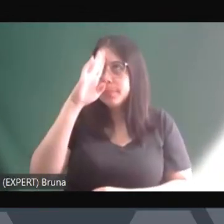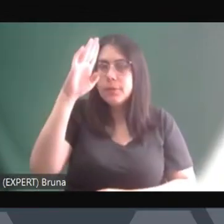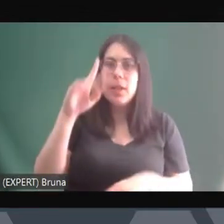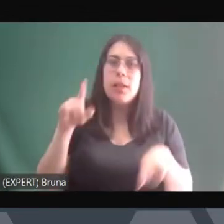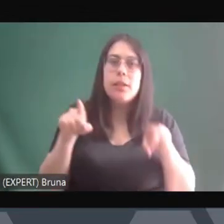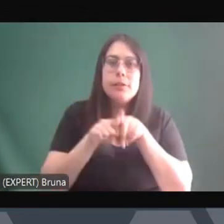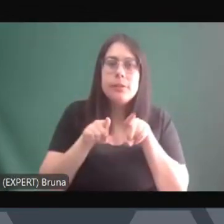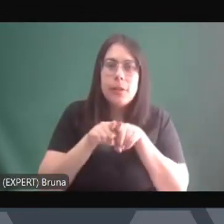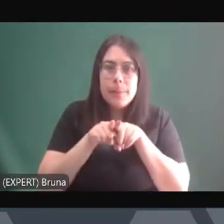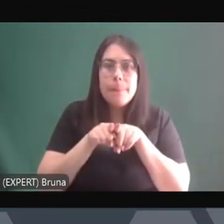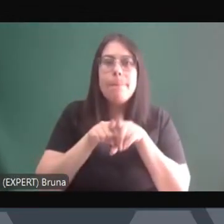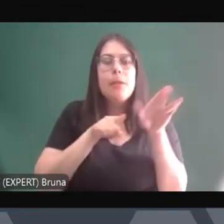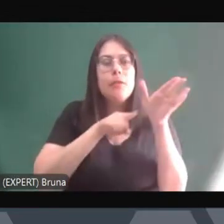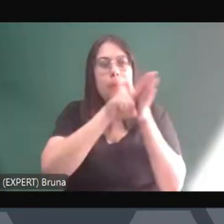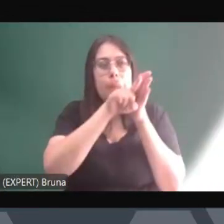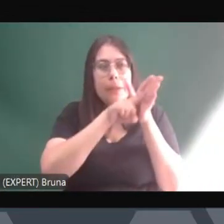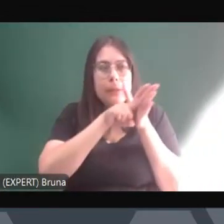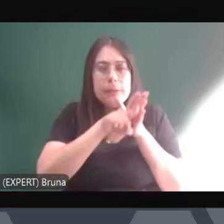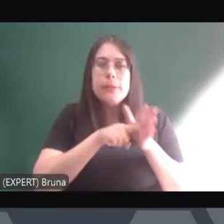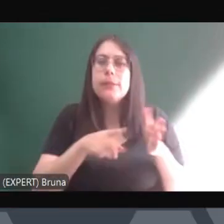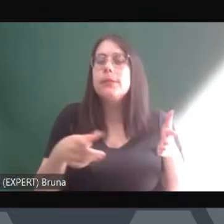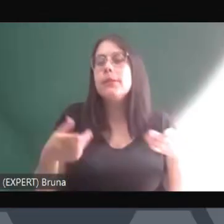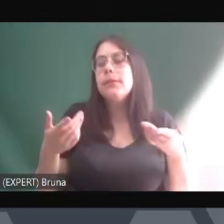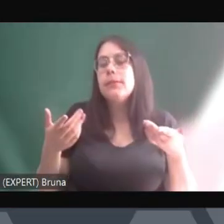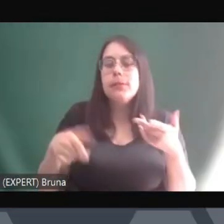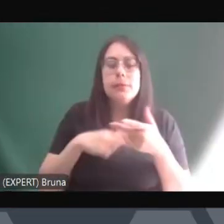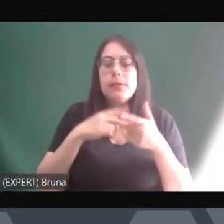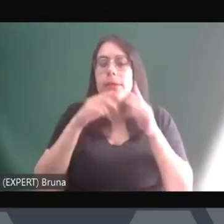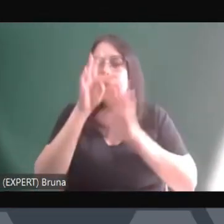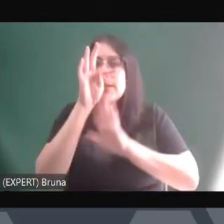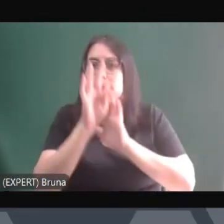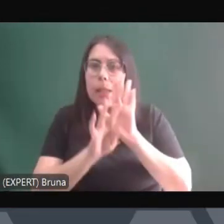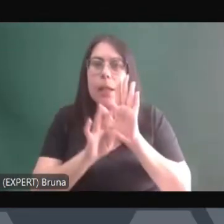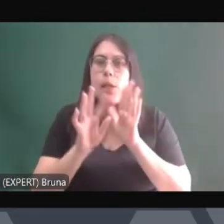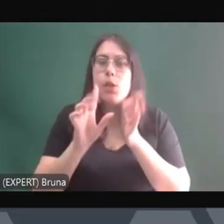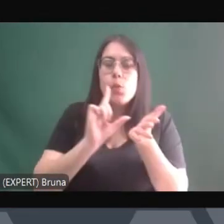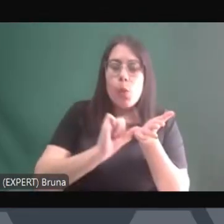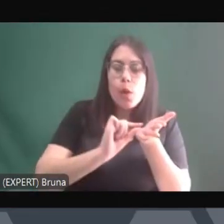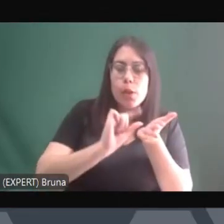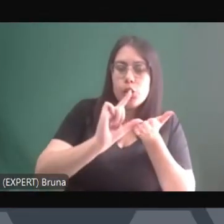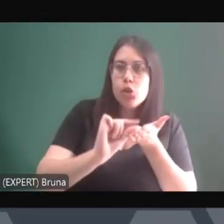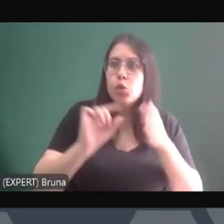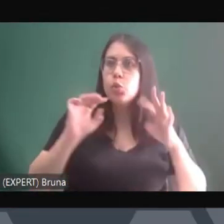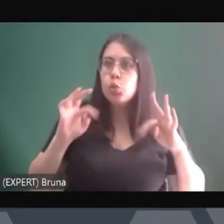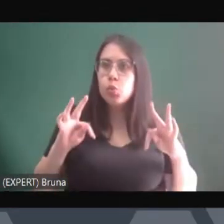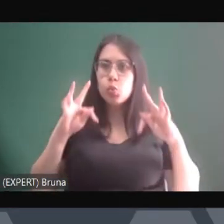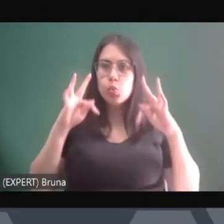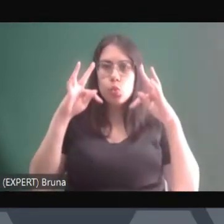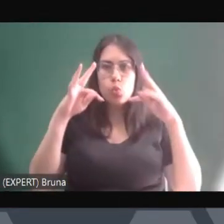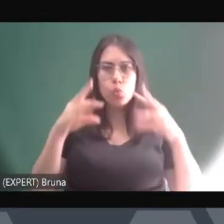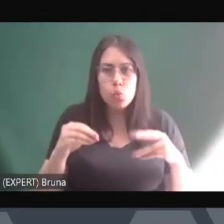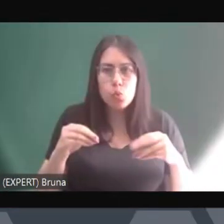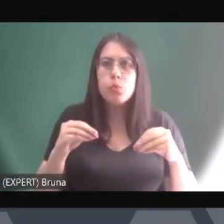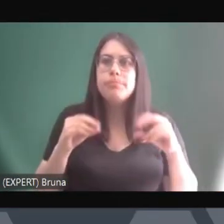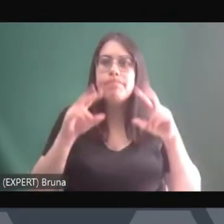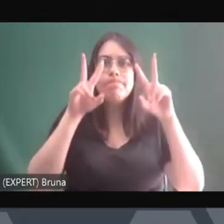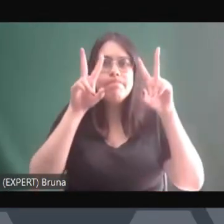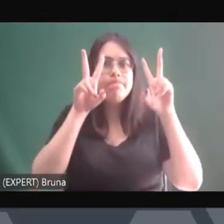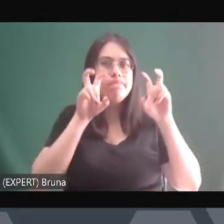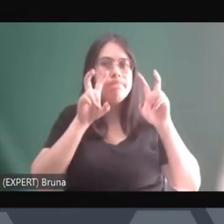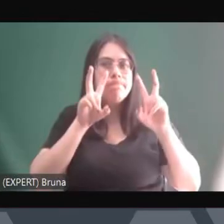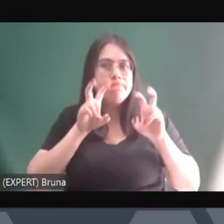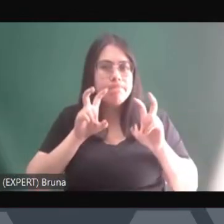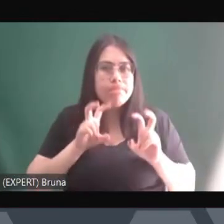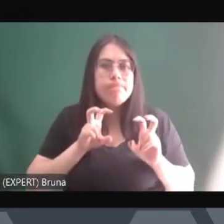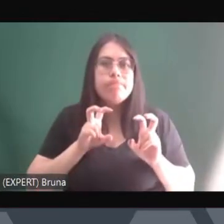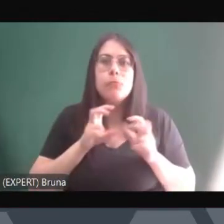pesquisas, textos, artigos relacionados aos temas que